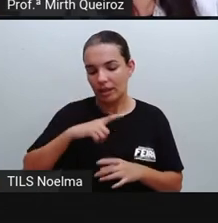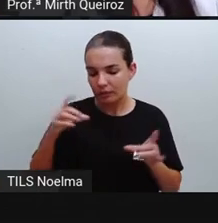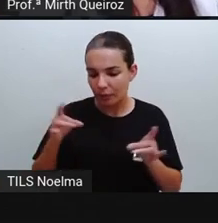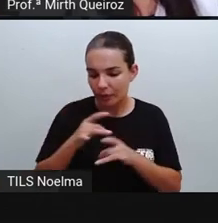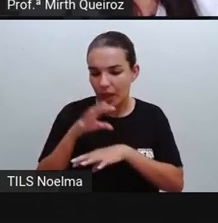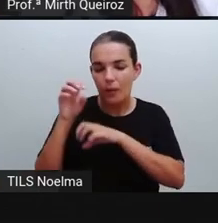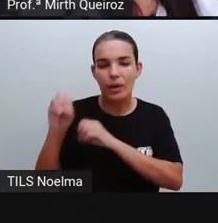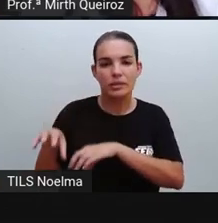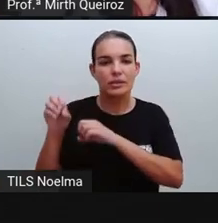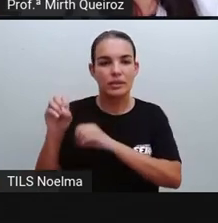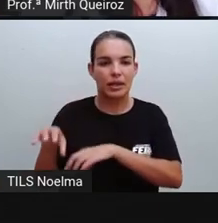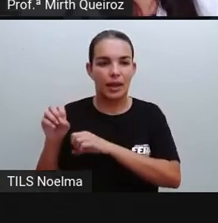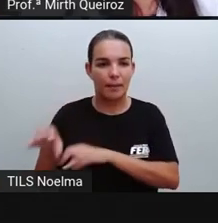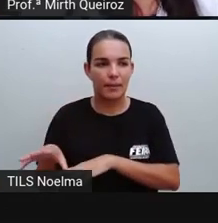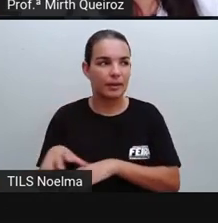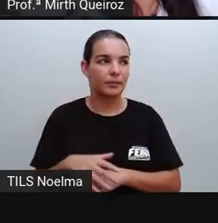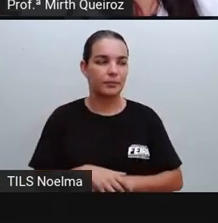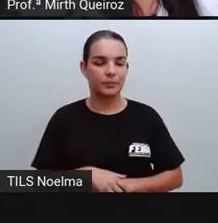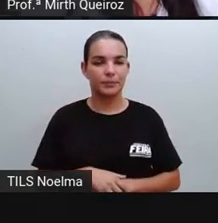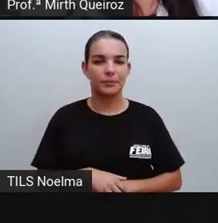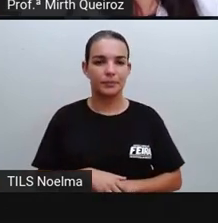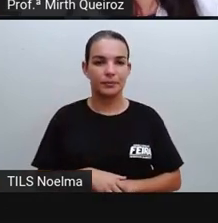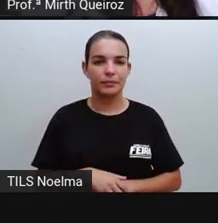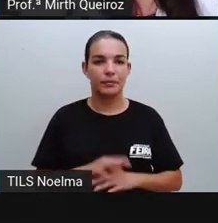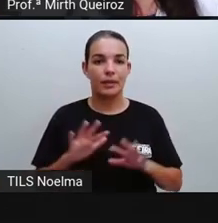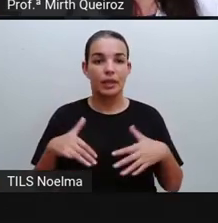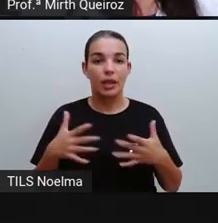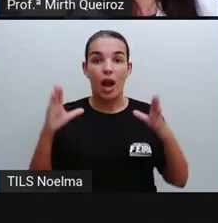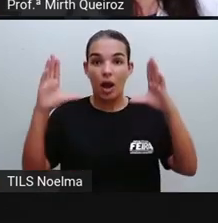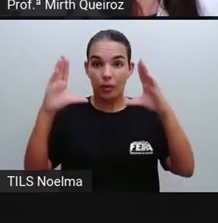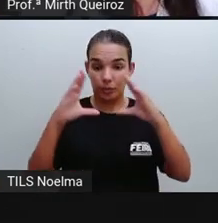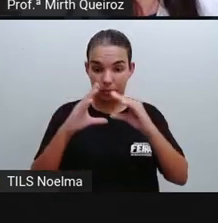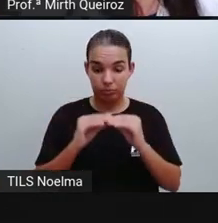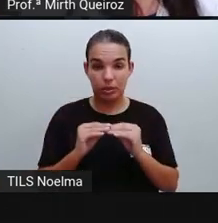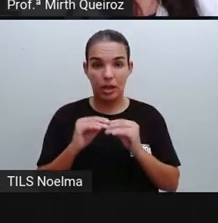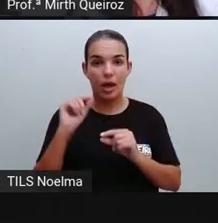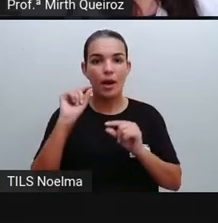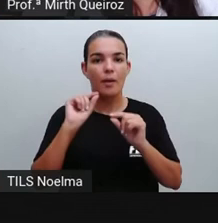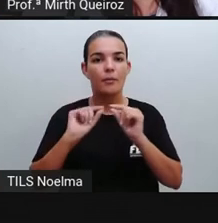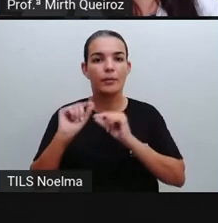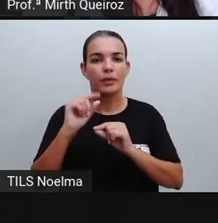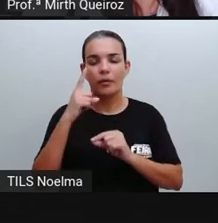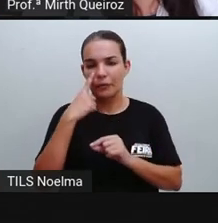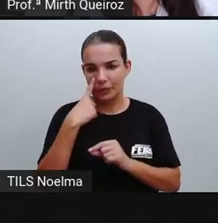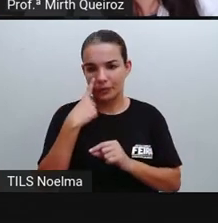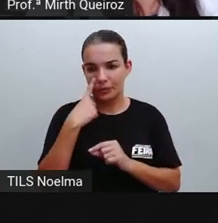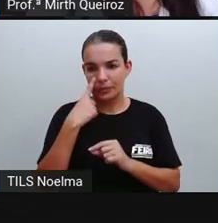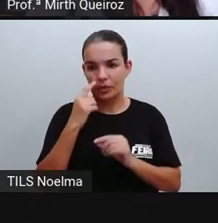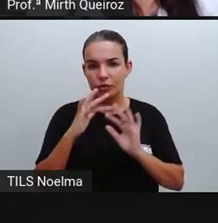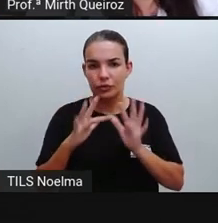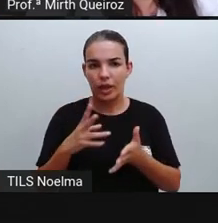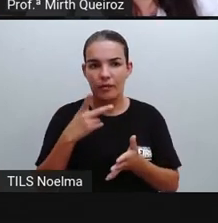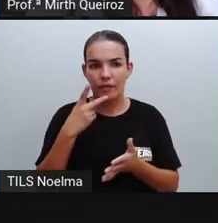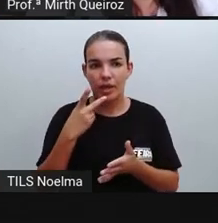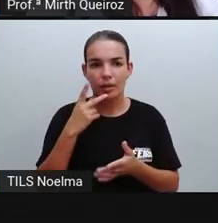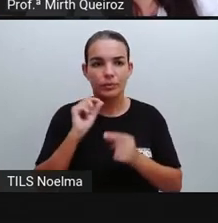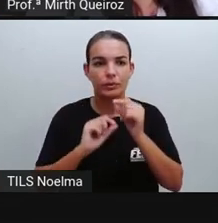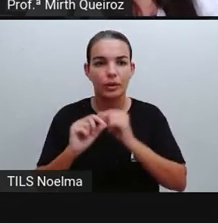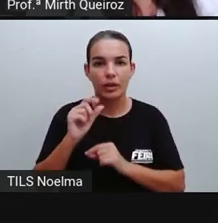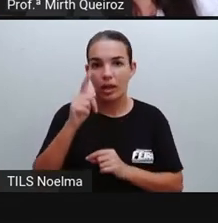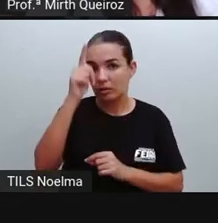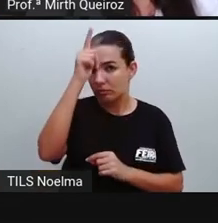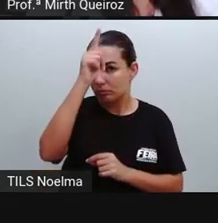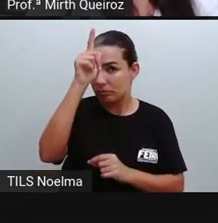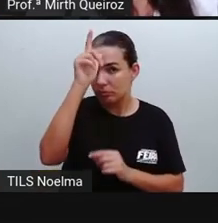lição moral. Então, resumindo, o que que a gente viu? Nós falamos aqui hoje sobre o